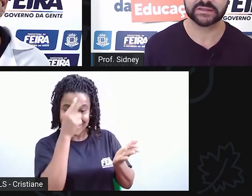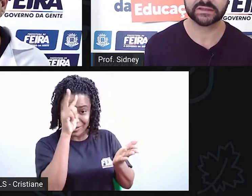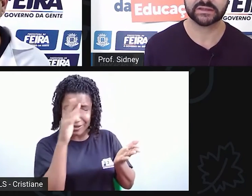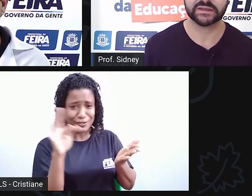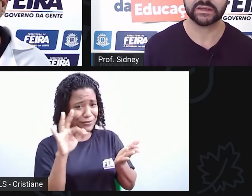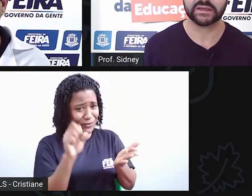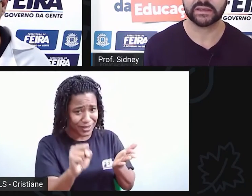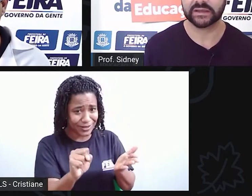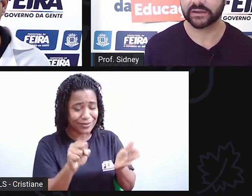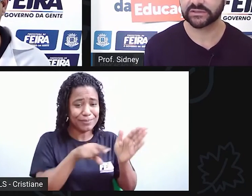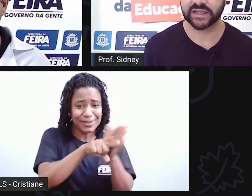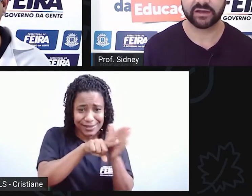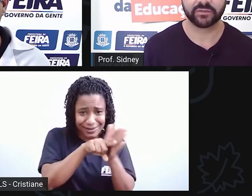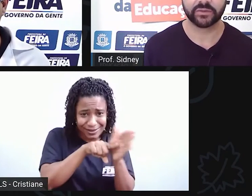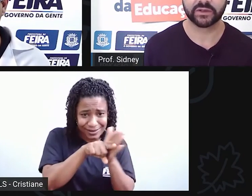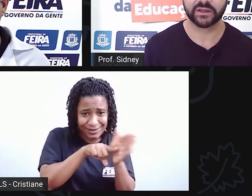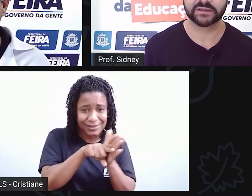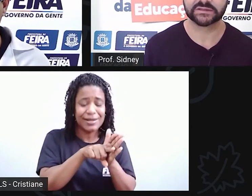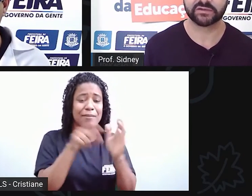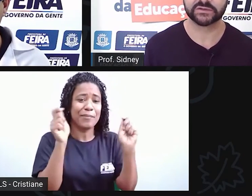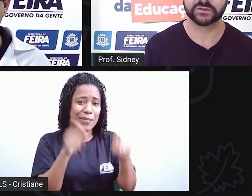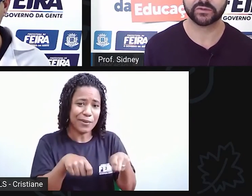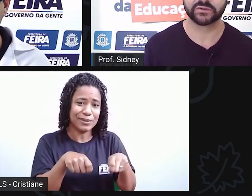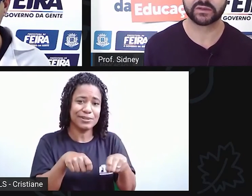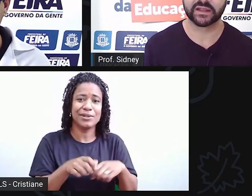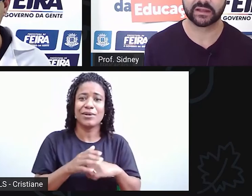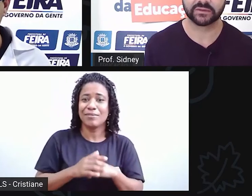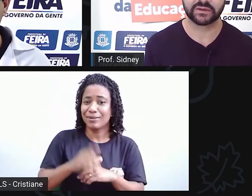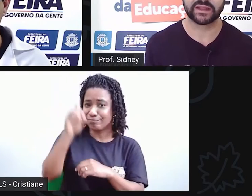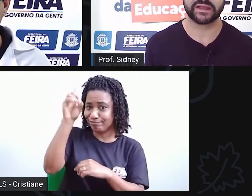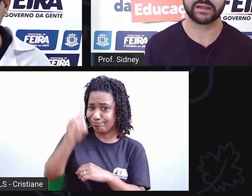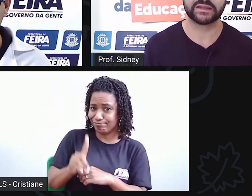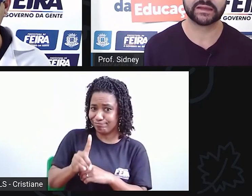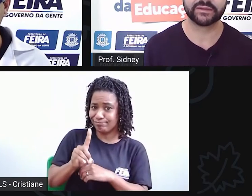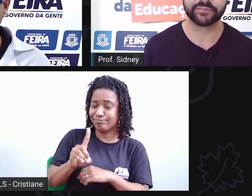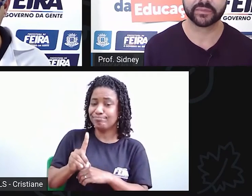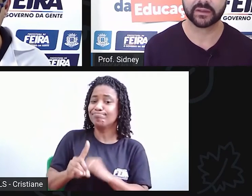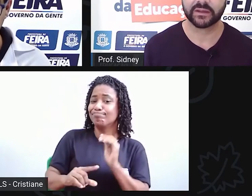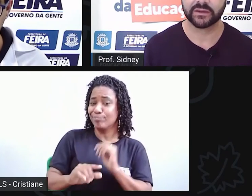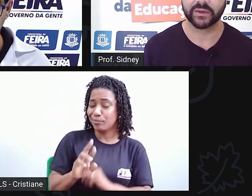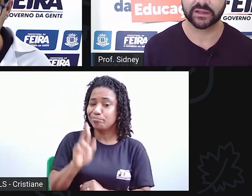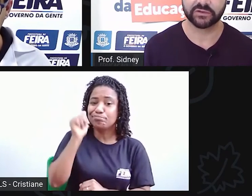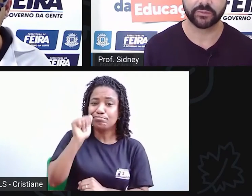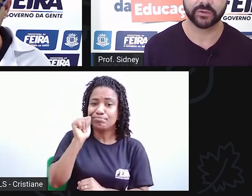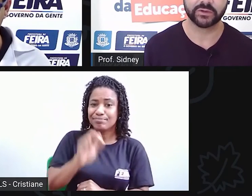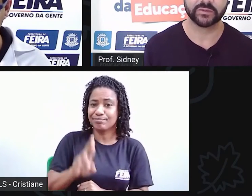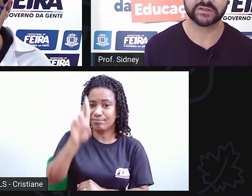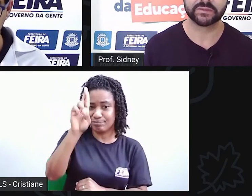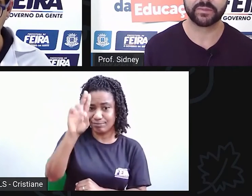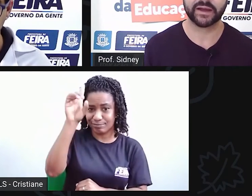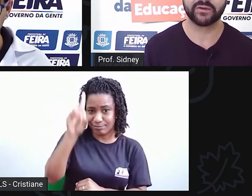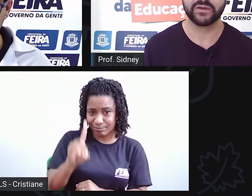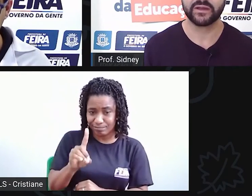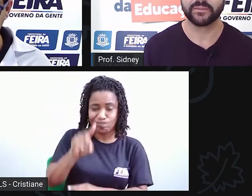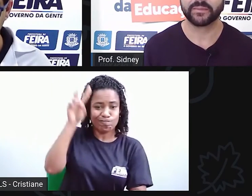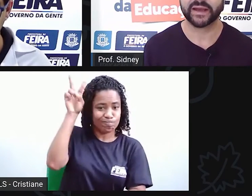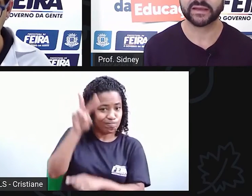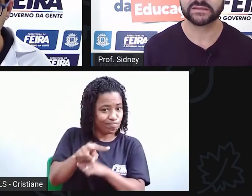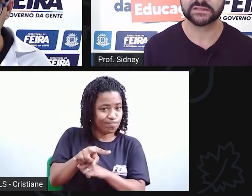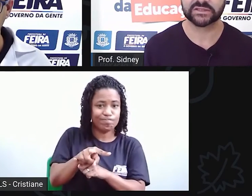pesquisa. E não estavam, porque estavam sob a tutela do arquivo público municipal,